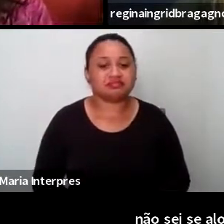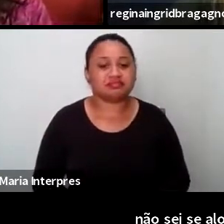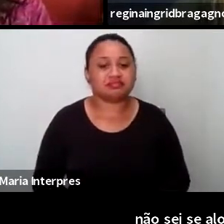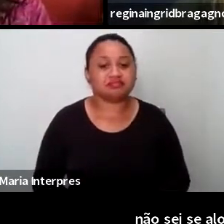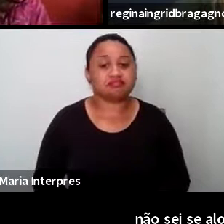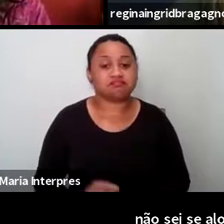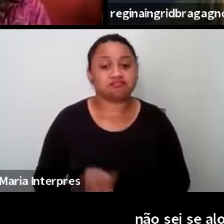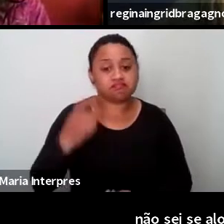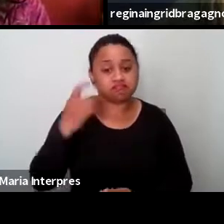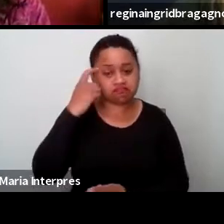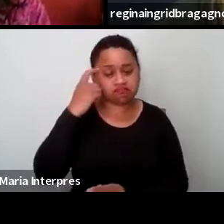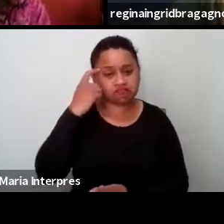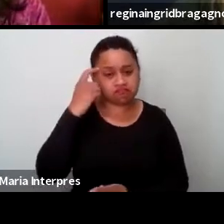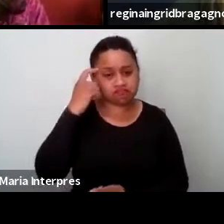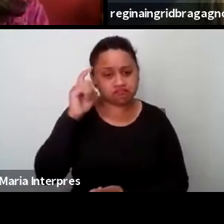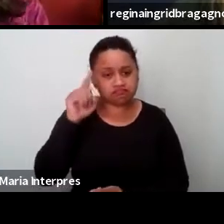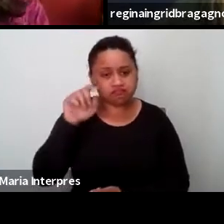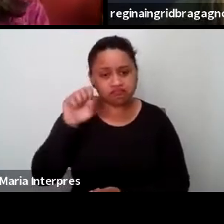Silvio,